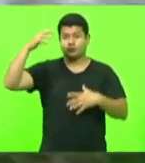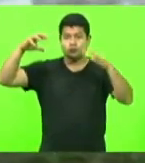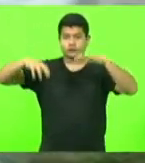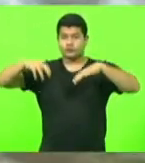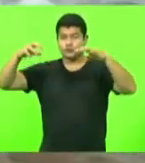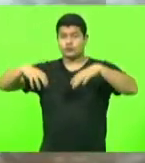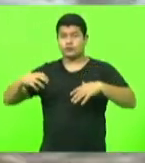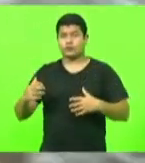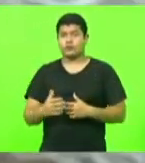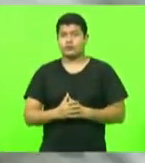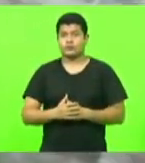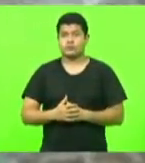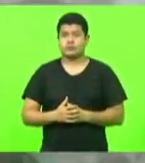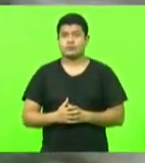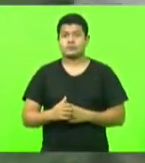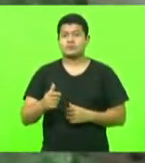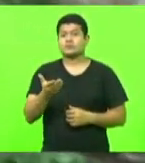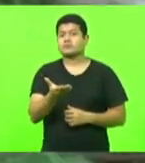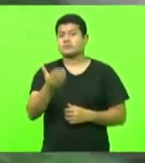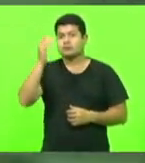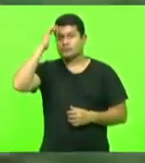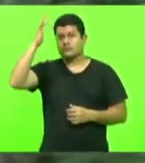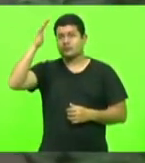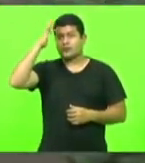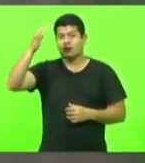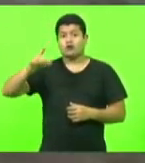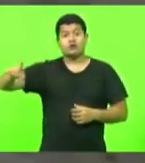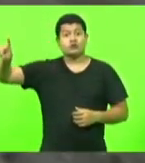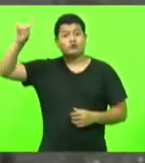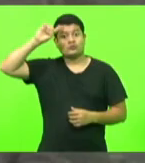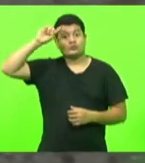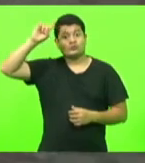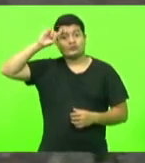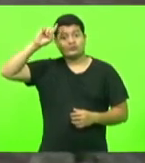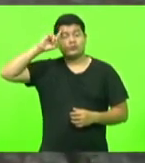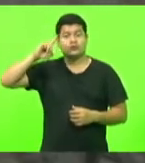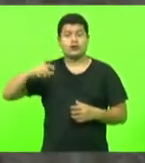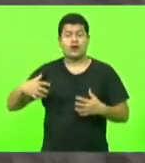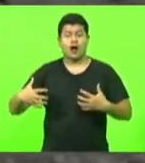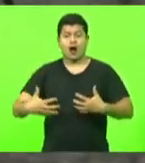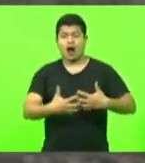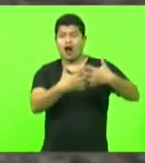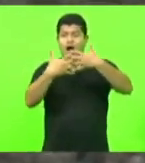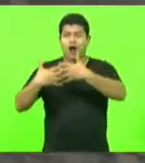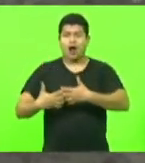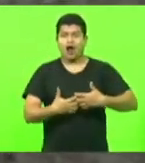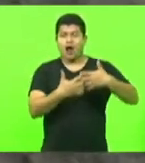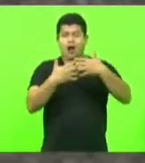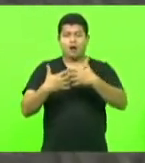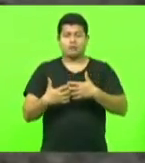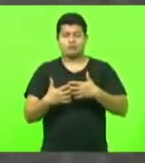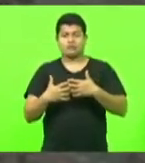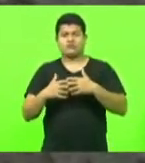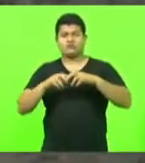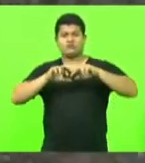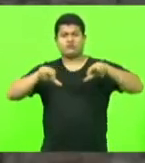estrada interior. Imagine, isso aí todo dia, é caminhão de ração, caminhão de leite,